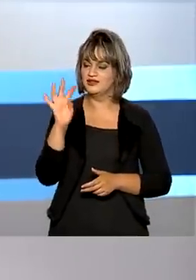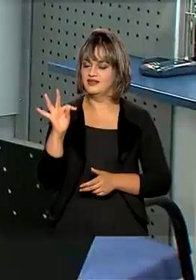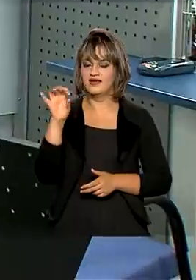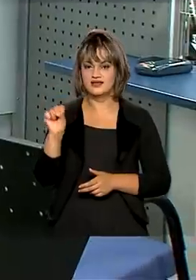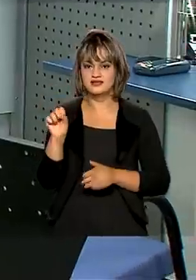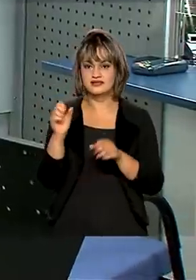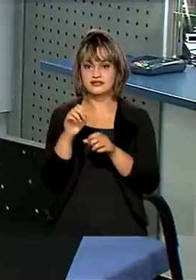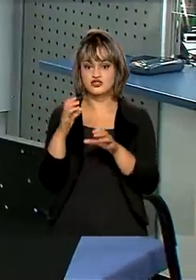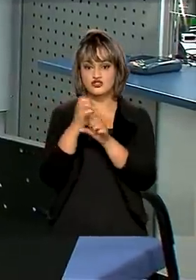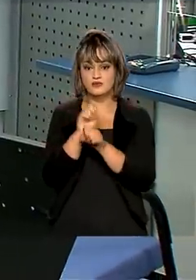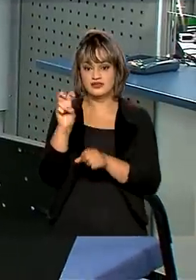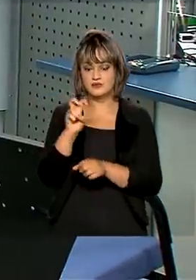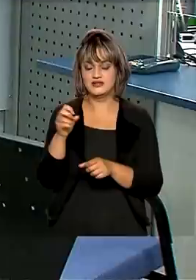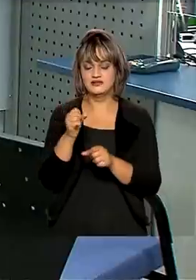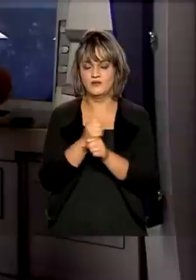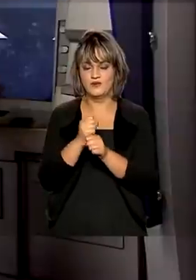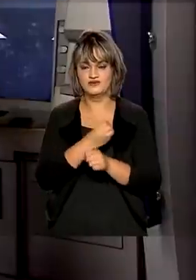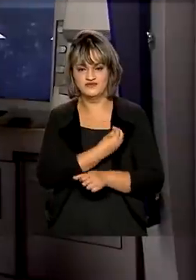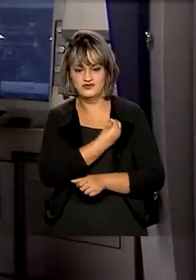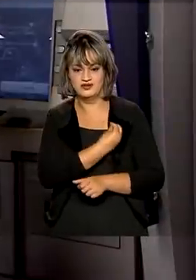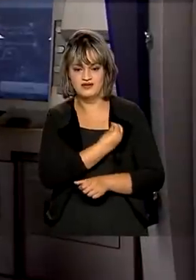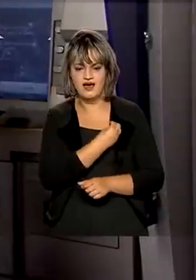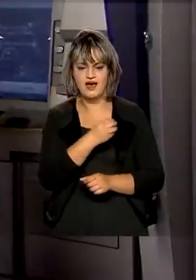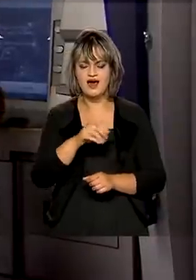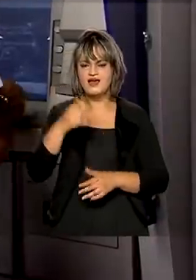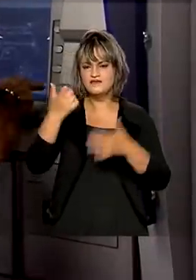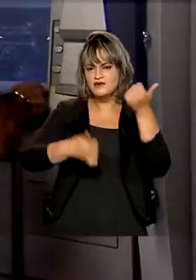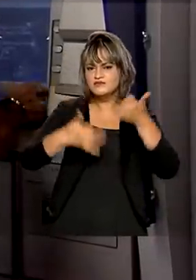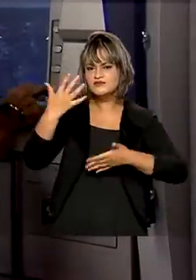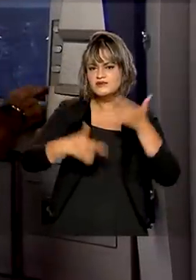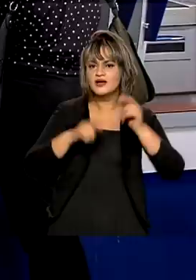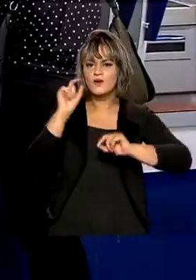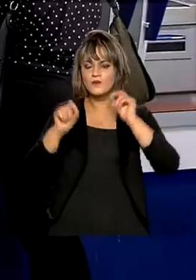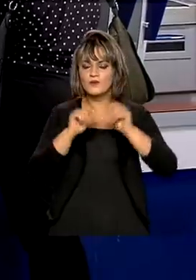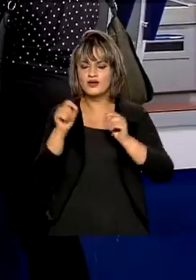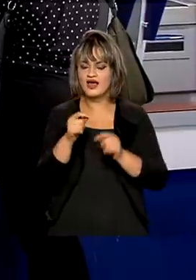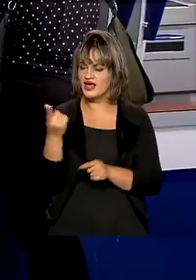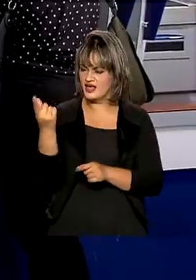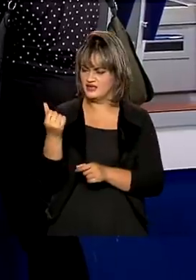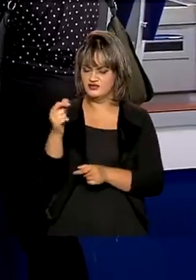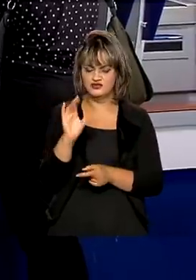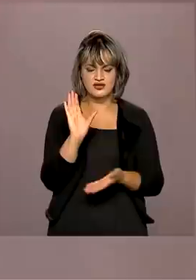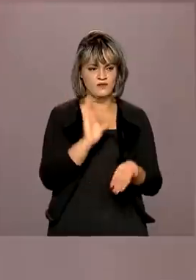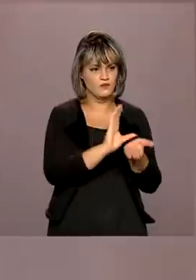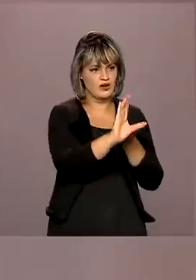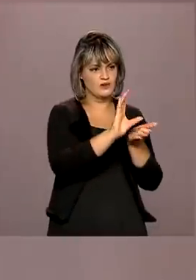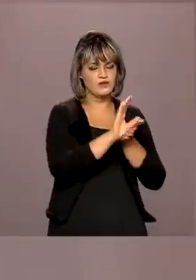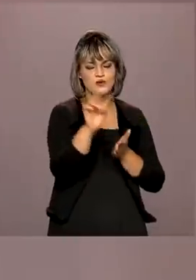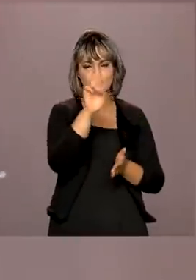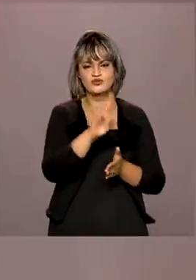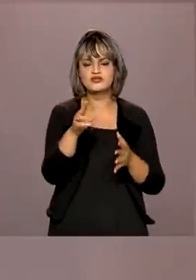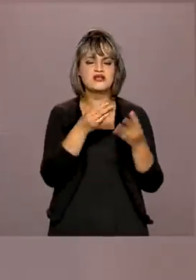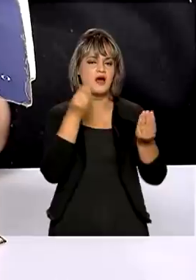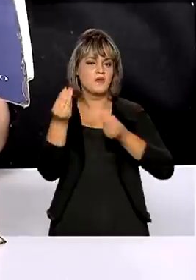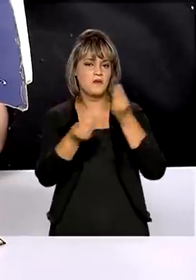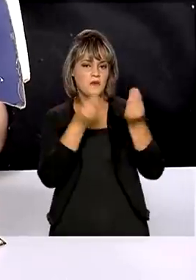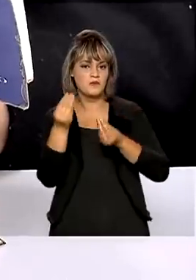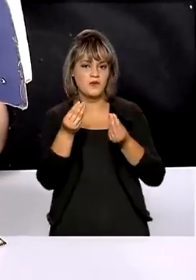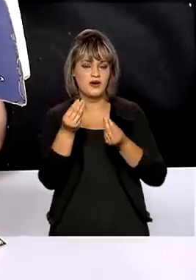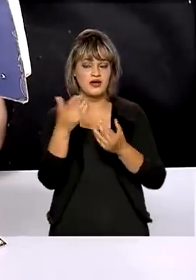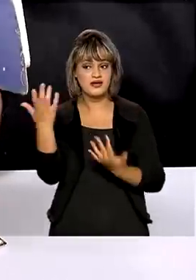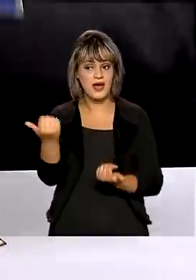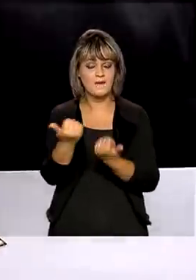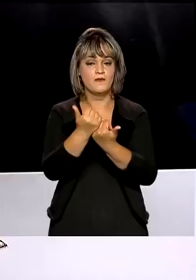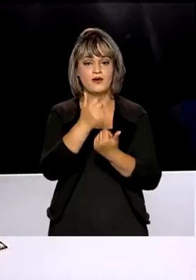anos. Na segunda reportagem da série, vamos mostrar como os recursos podem ser utilizados pelo trabalhador e vem